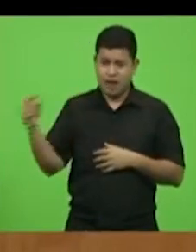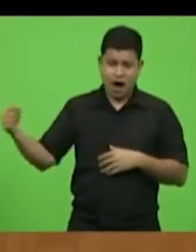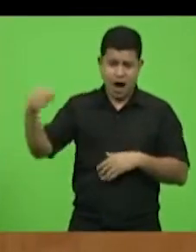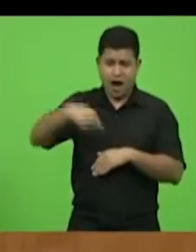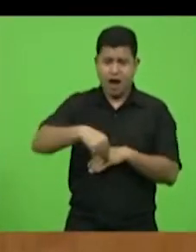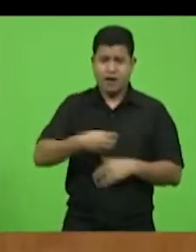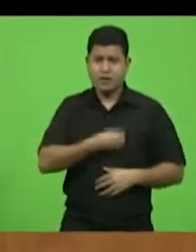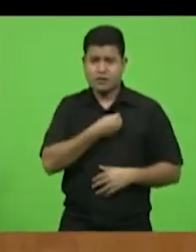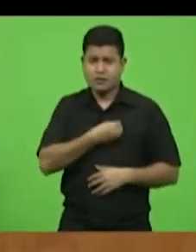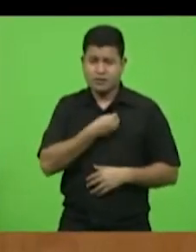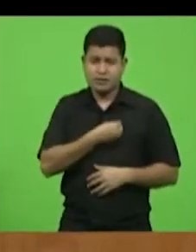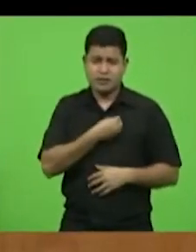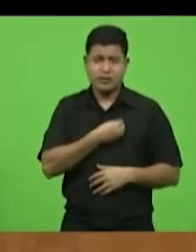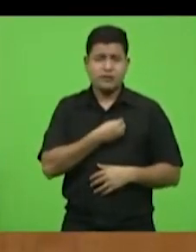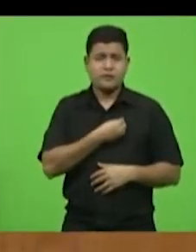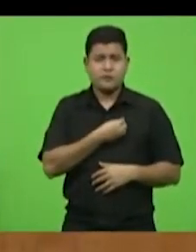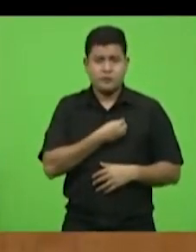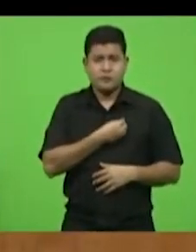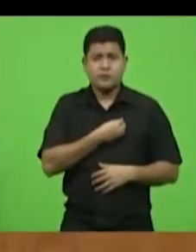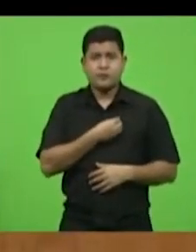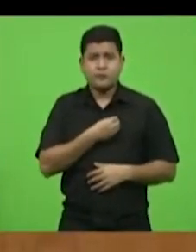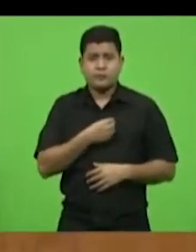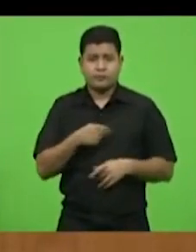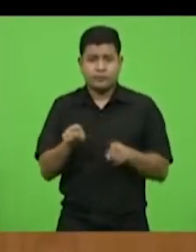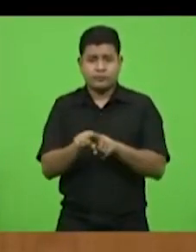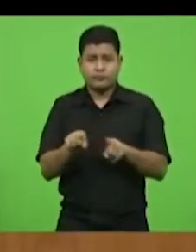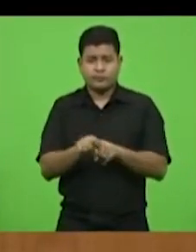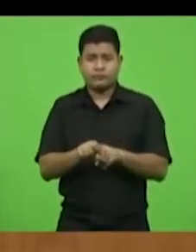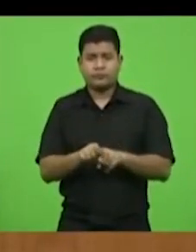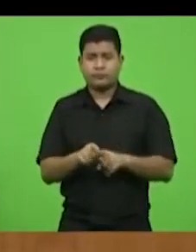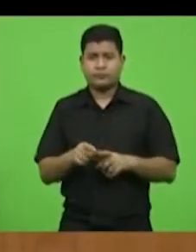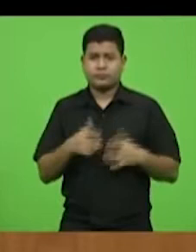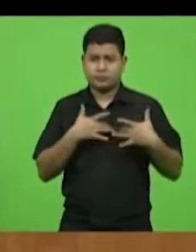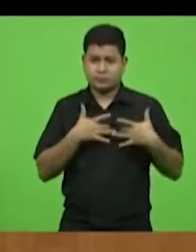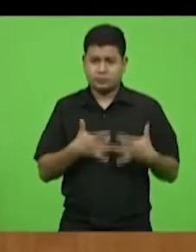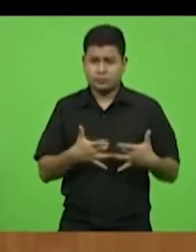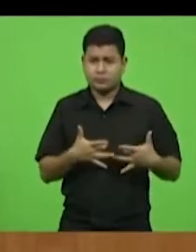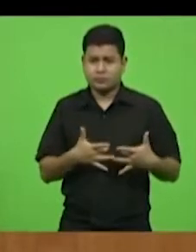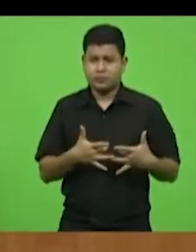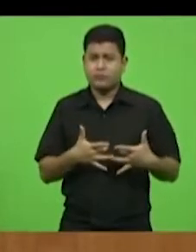a solidariedade de todos nós,